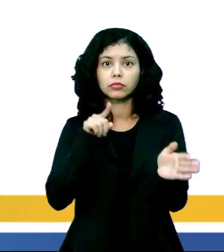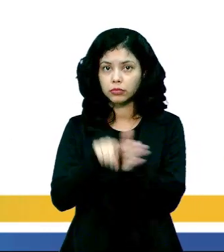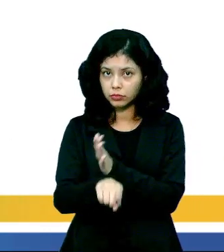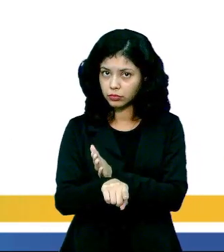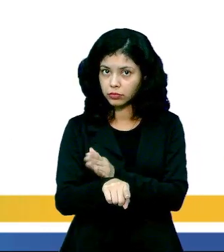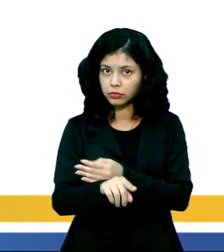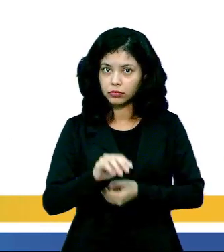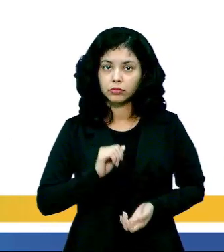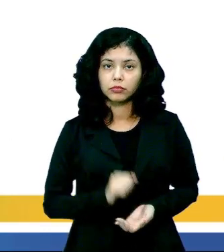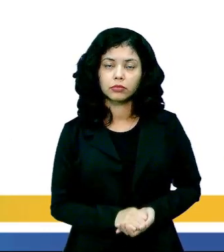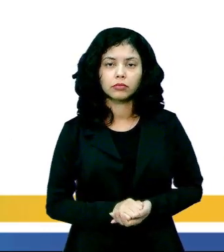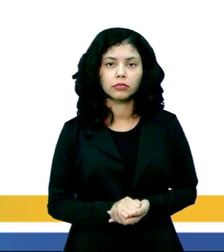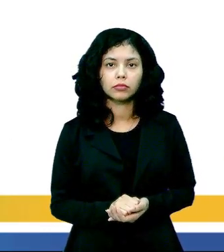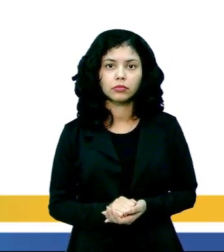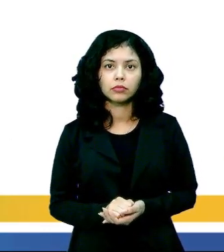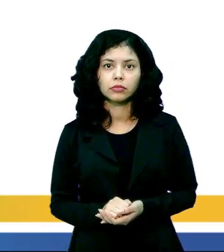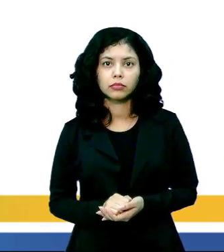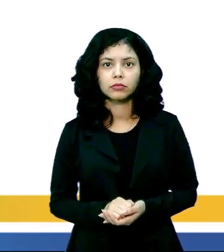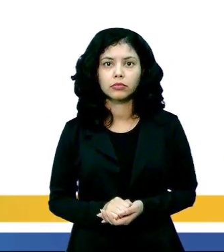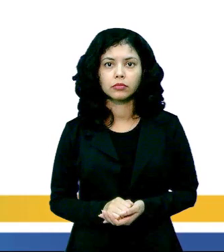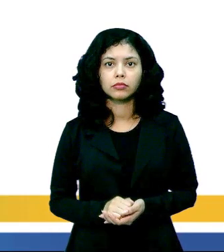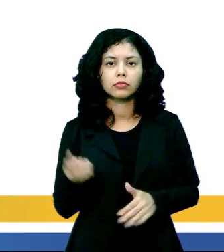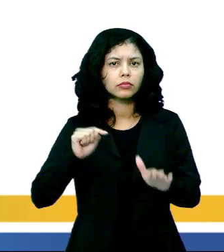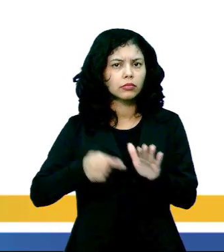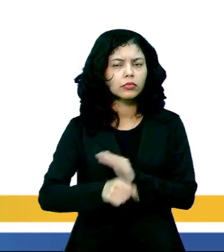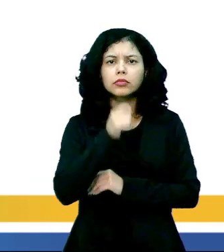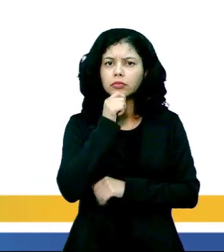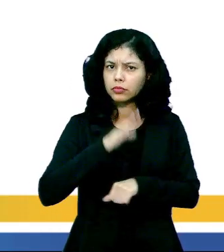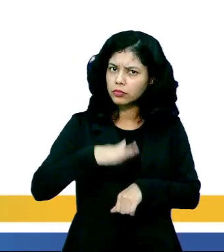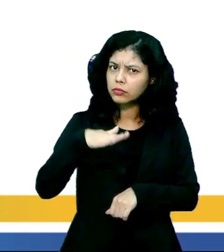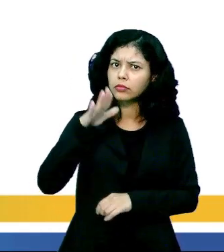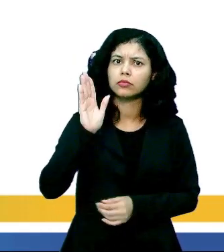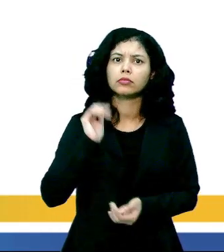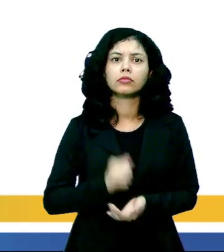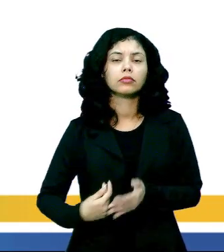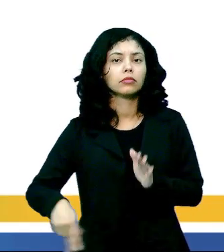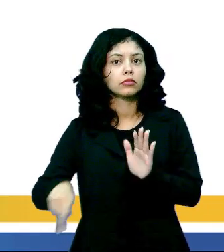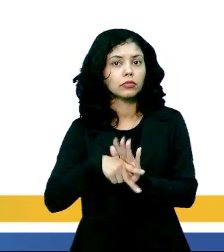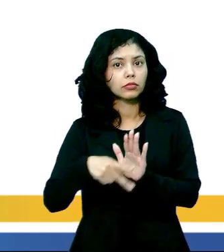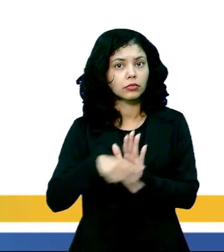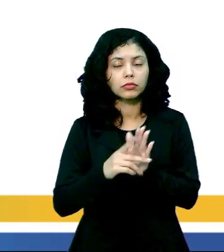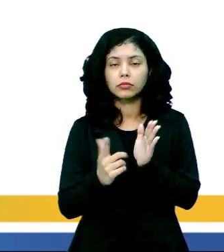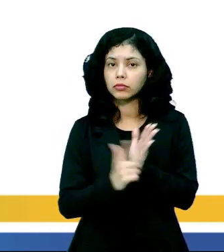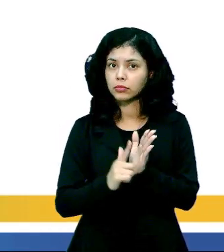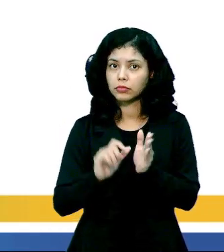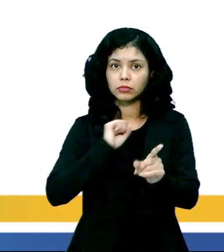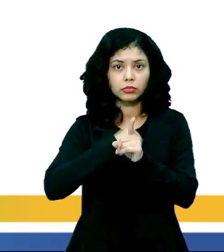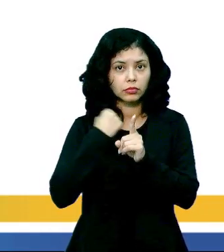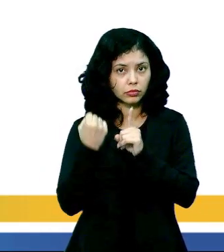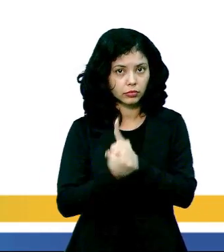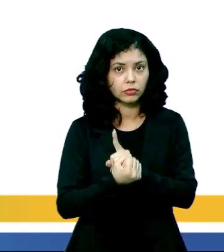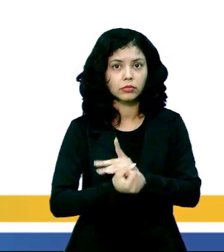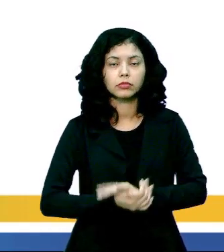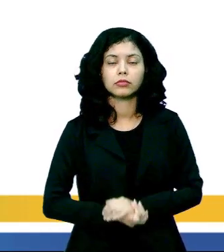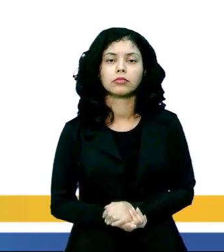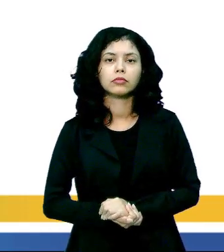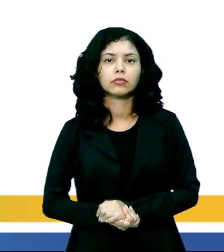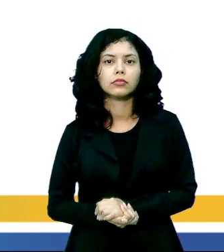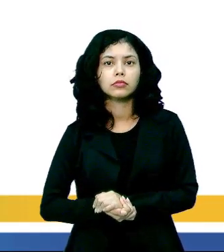organizar para questionarem mais profundamente o seu papel assumido na sociedade.